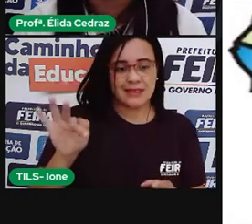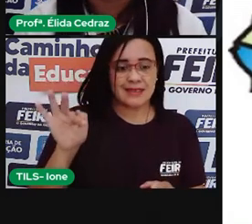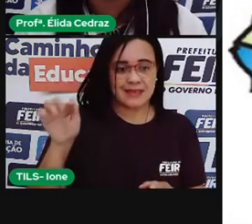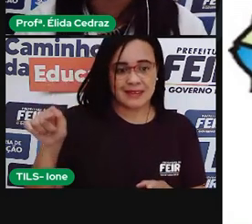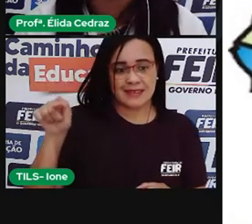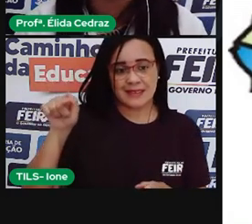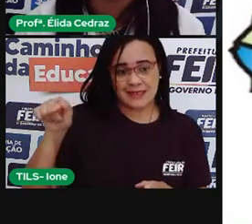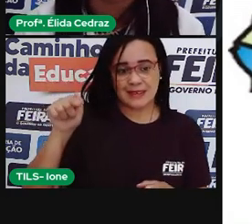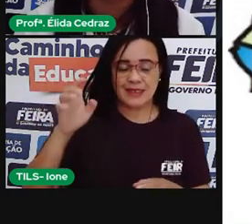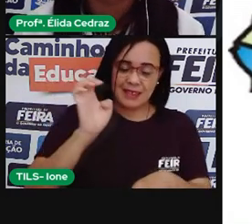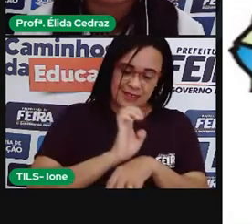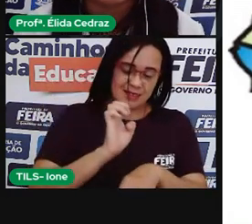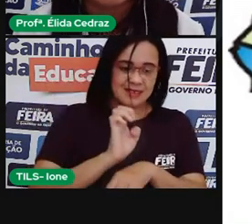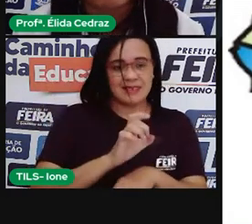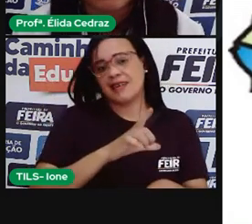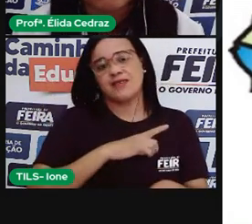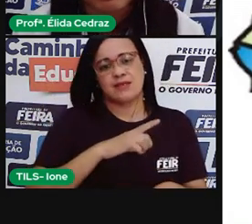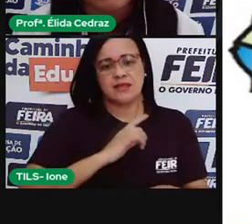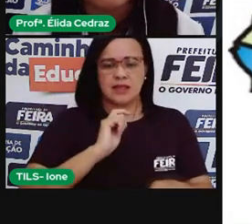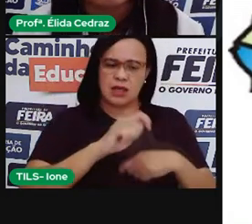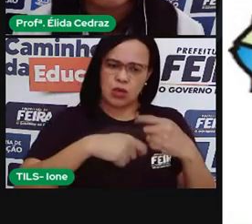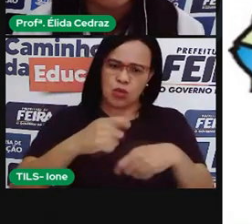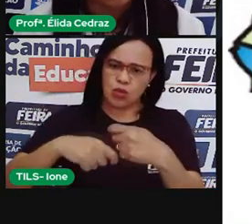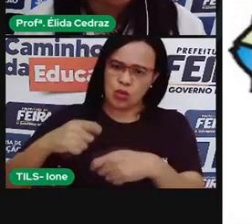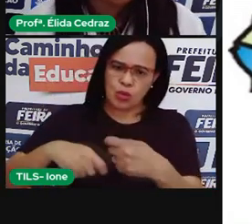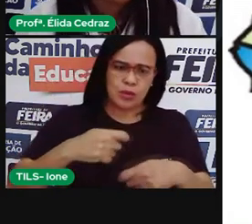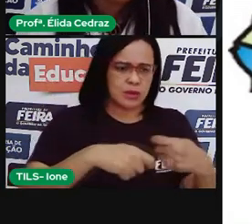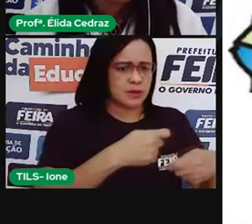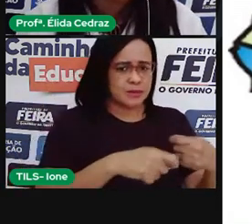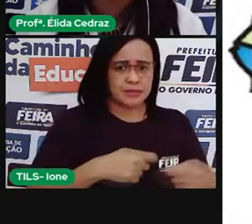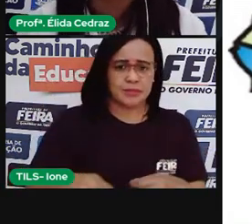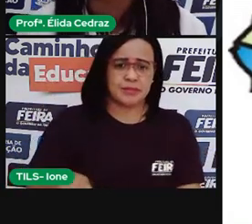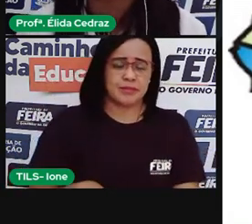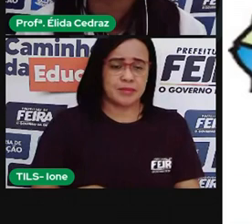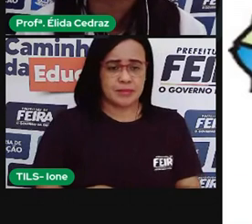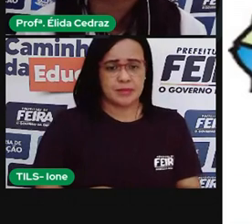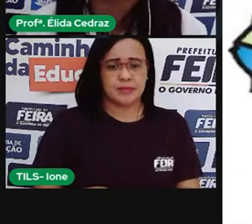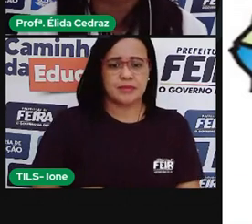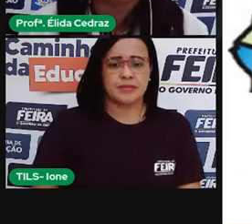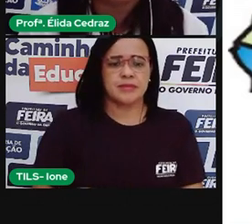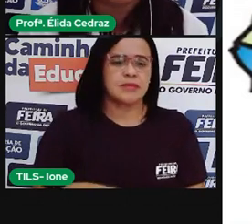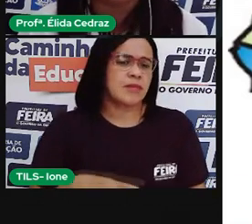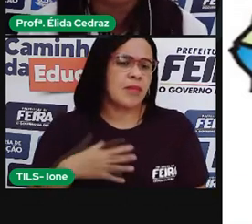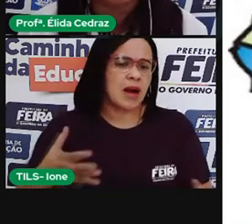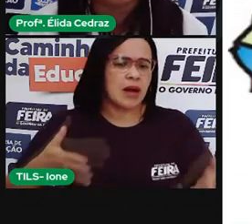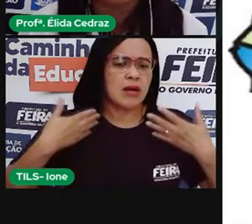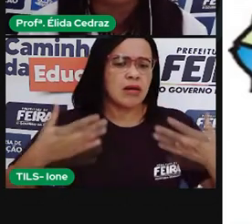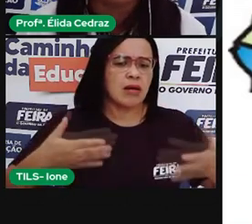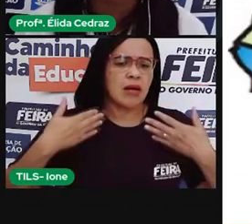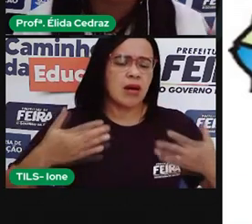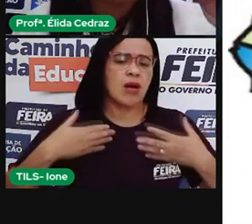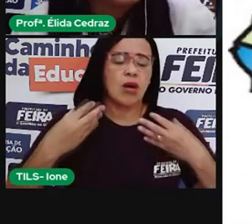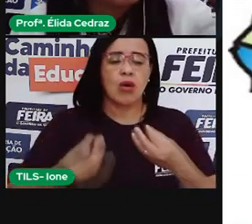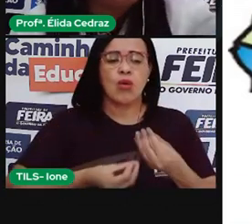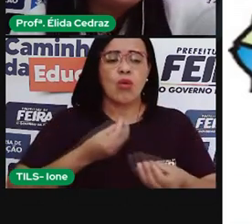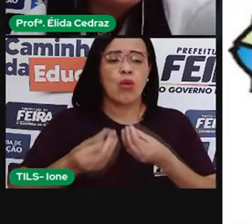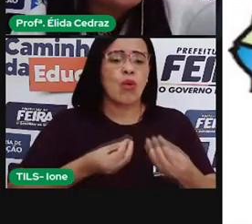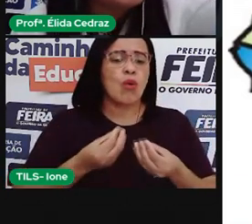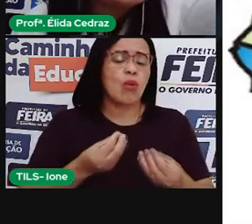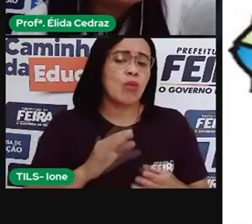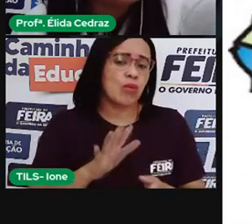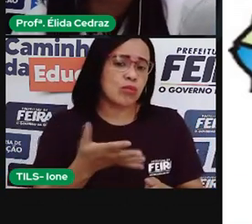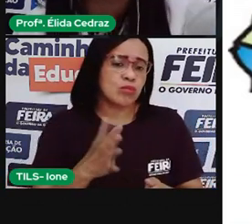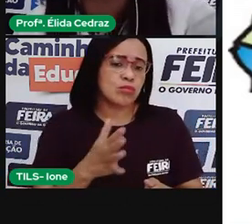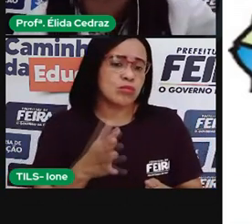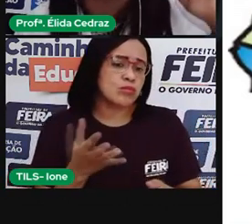mineral e vegetal e na agropecuária. O clima é equatorial úmido, porque fica bem